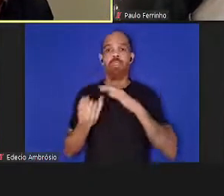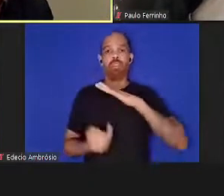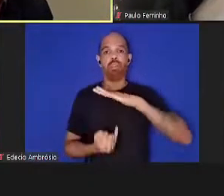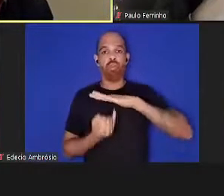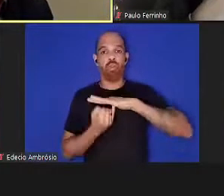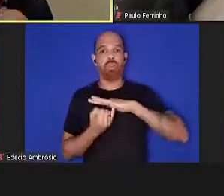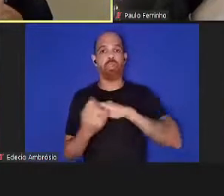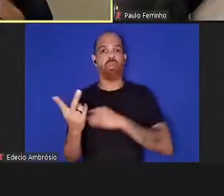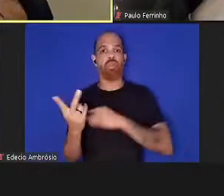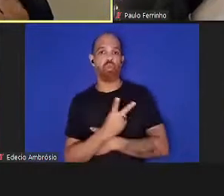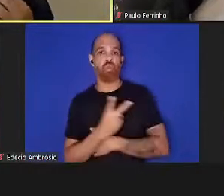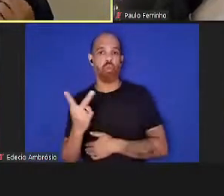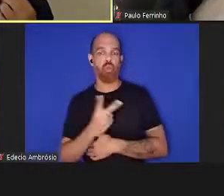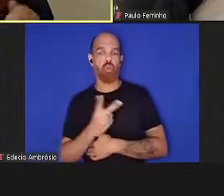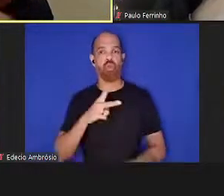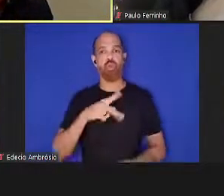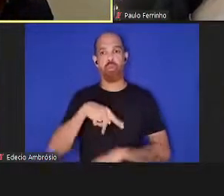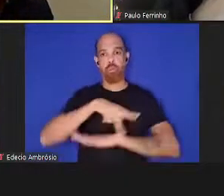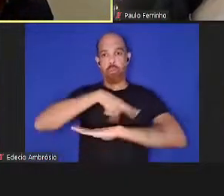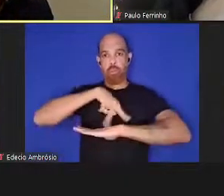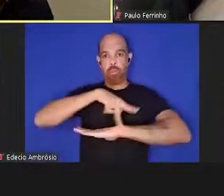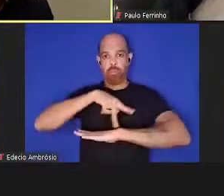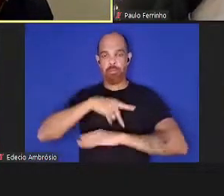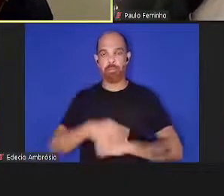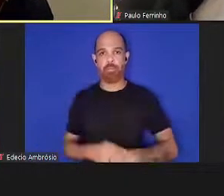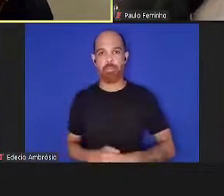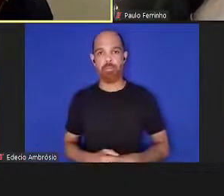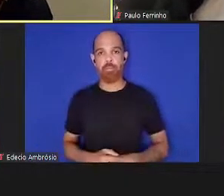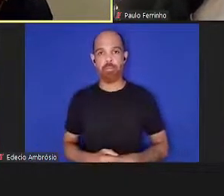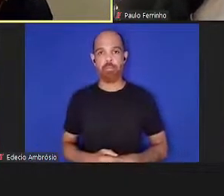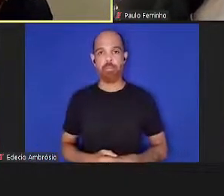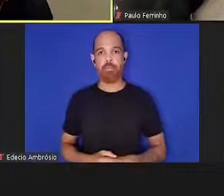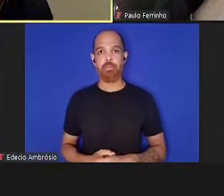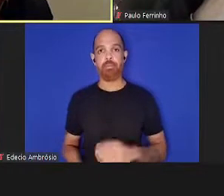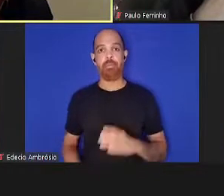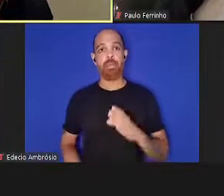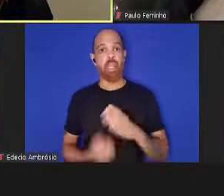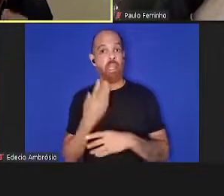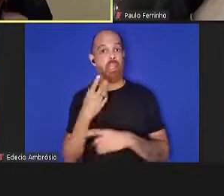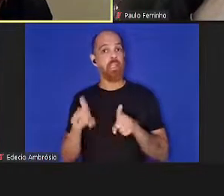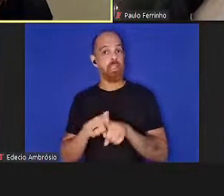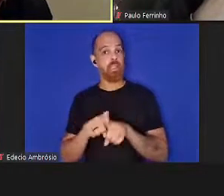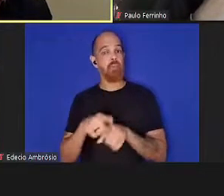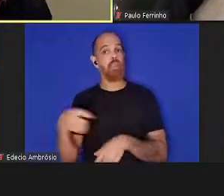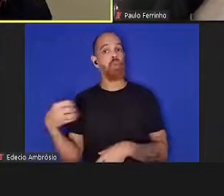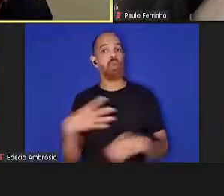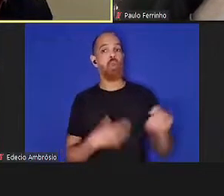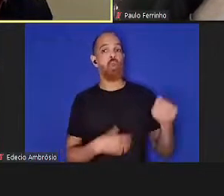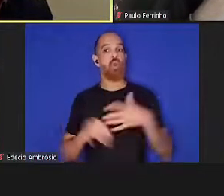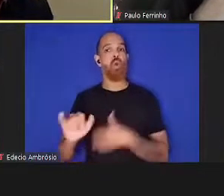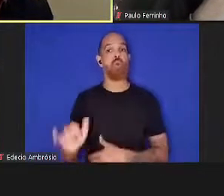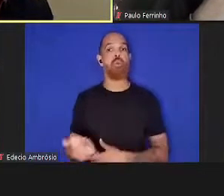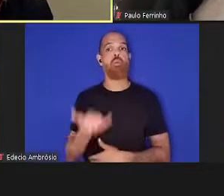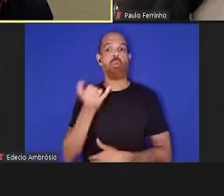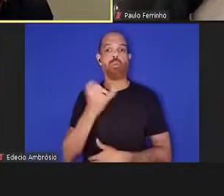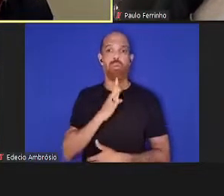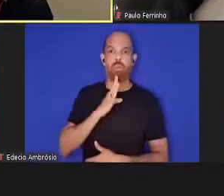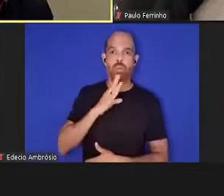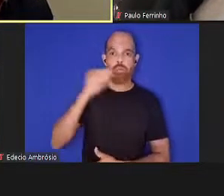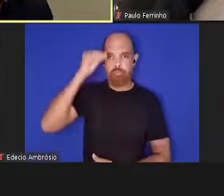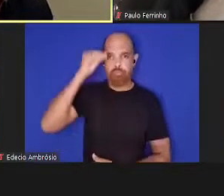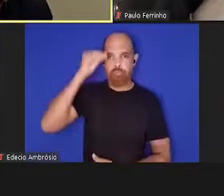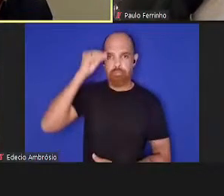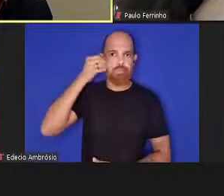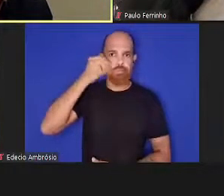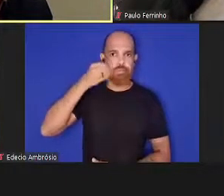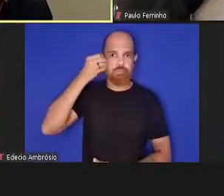países e criar também novas oportunidades a partir do know-how acumulado e das diferentes